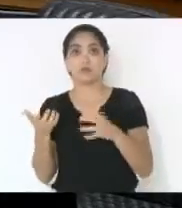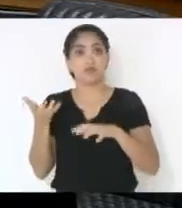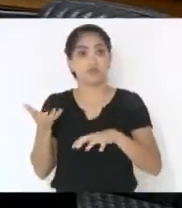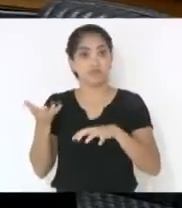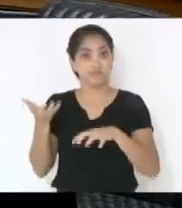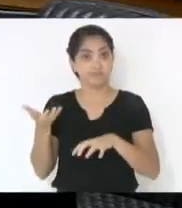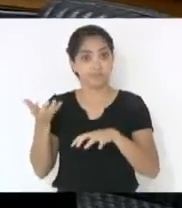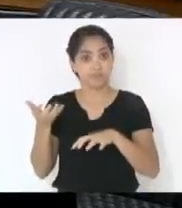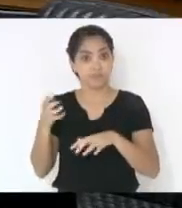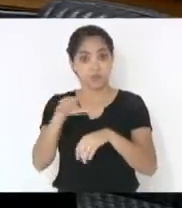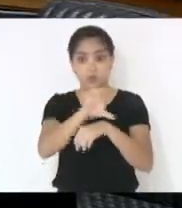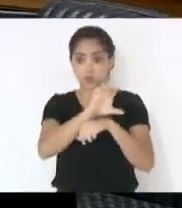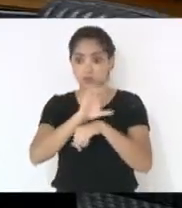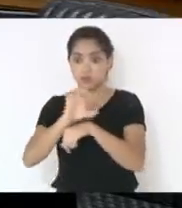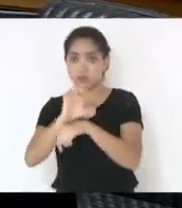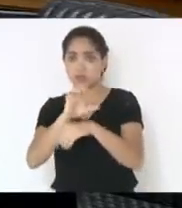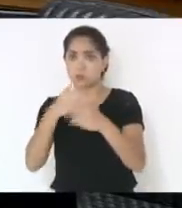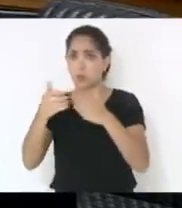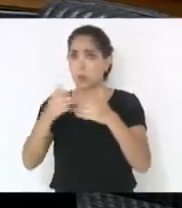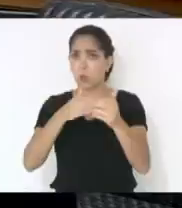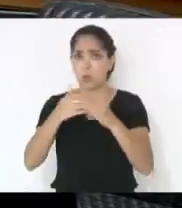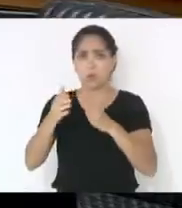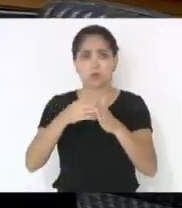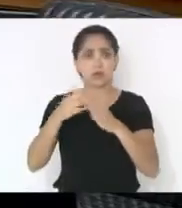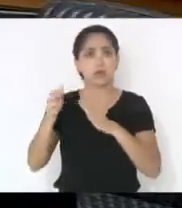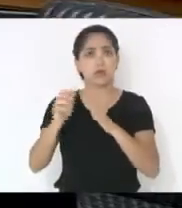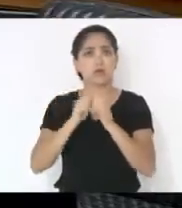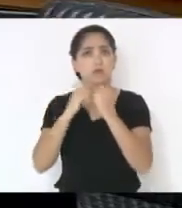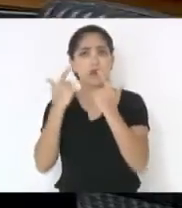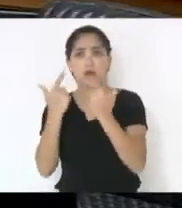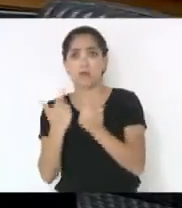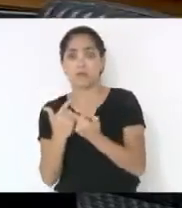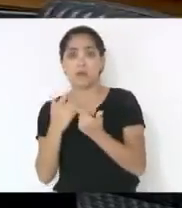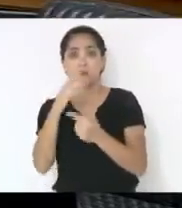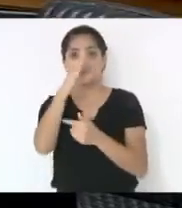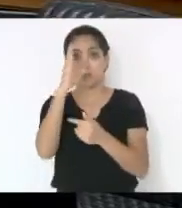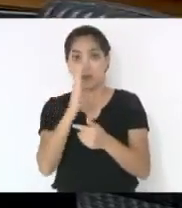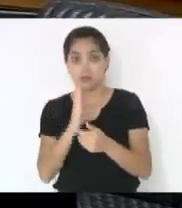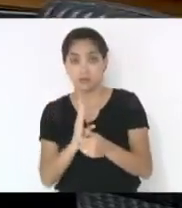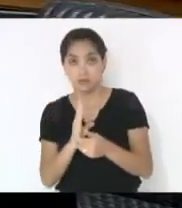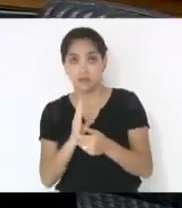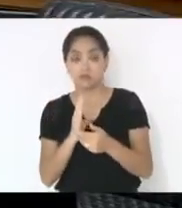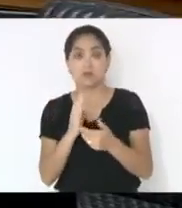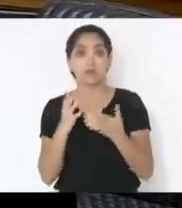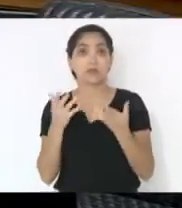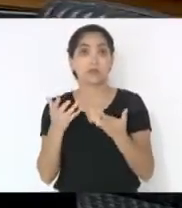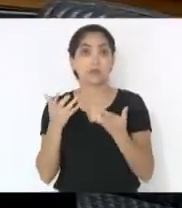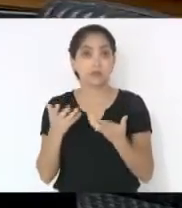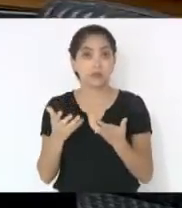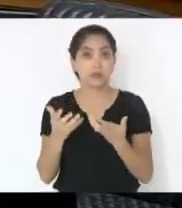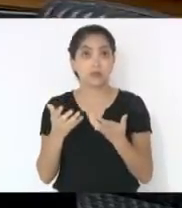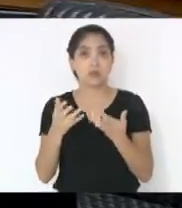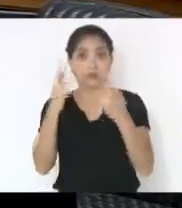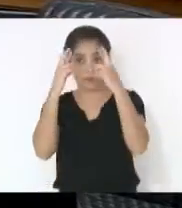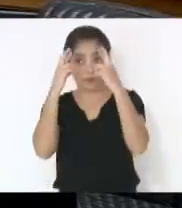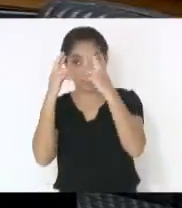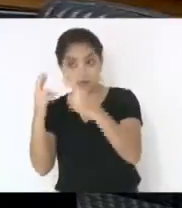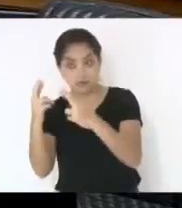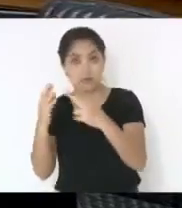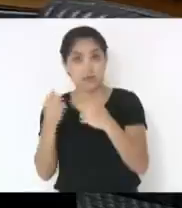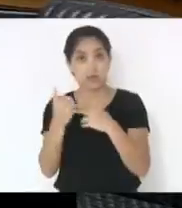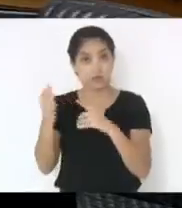e qualquer parlamento brasileiro que queira ser um parlamento que tenha respeito da sociedade,